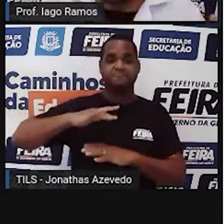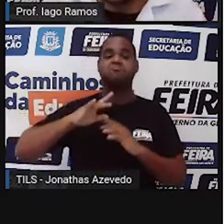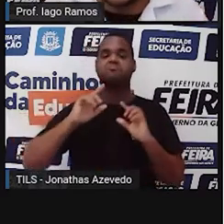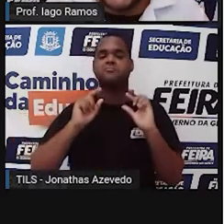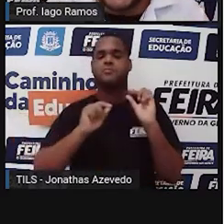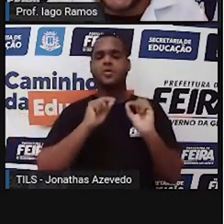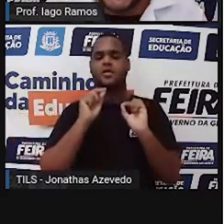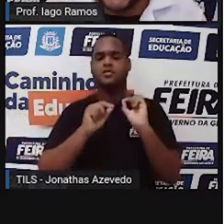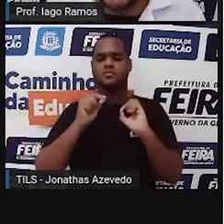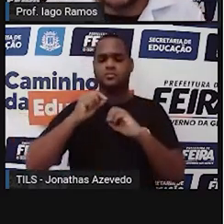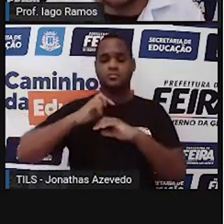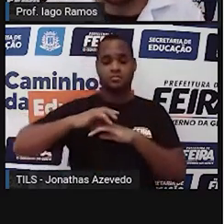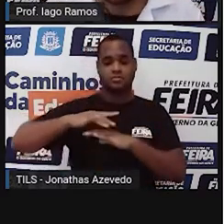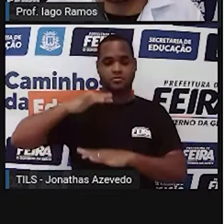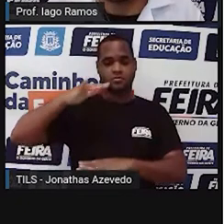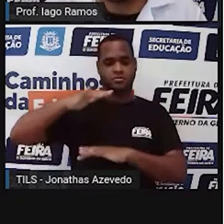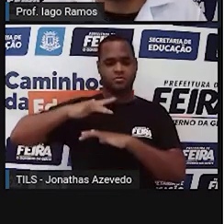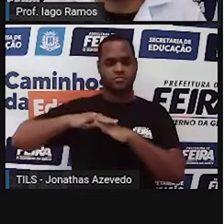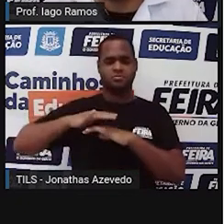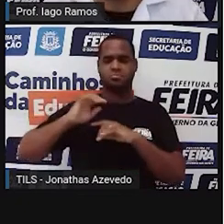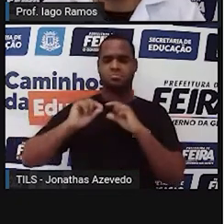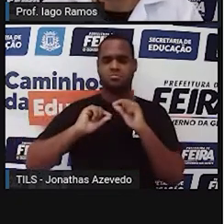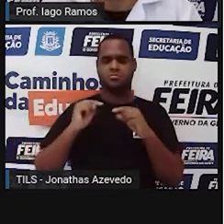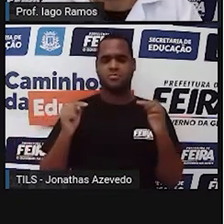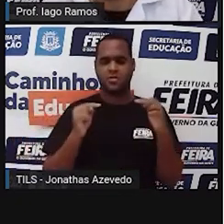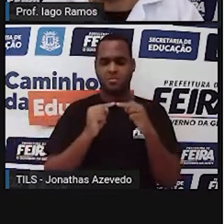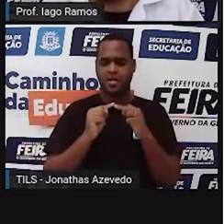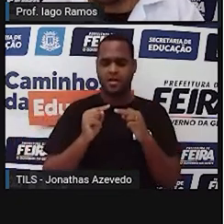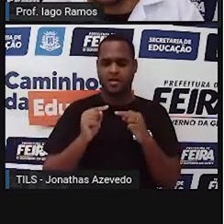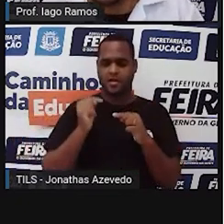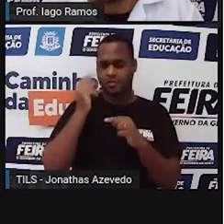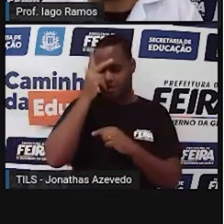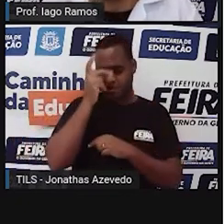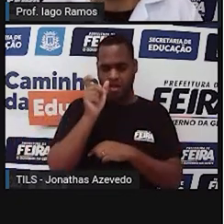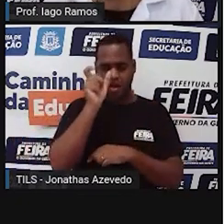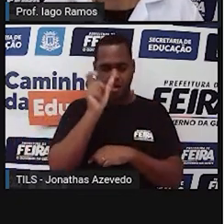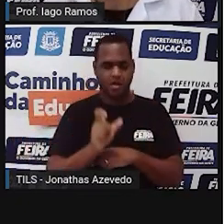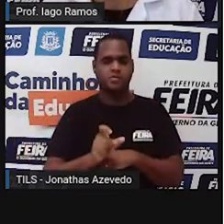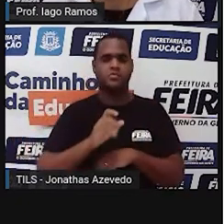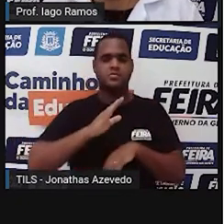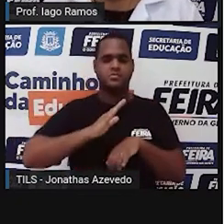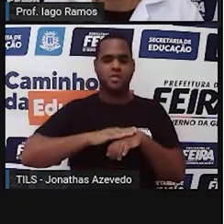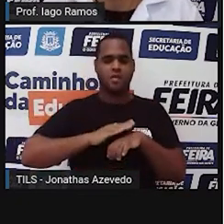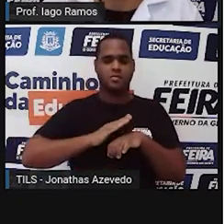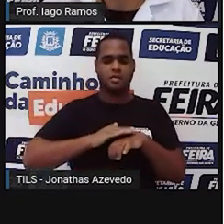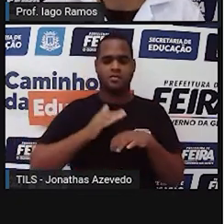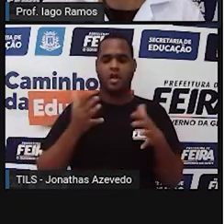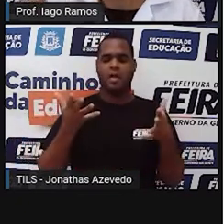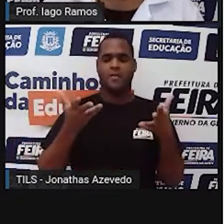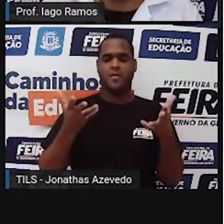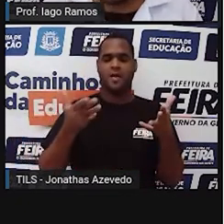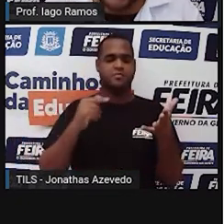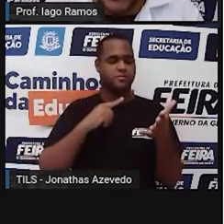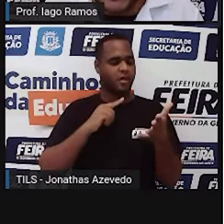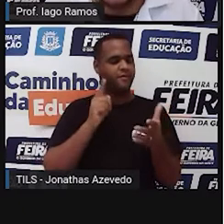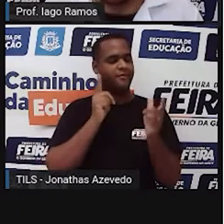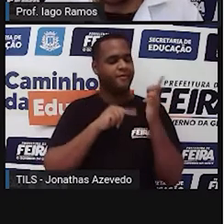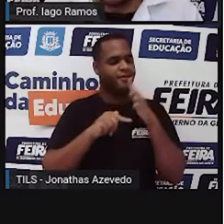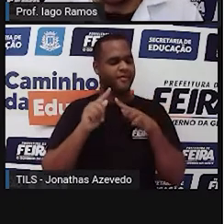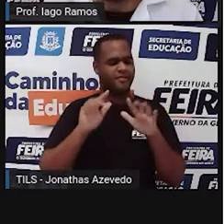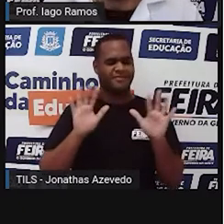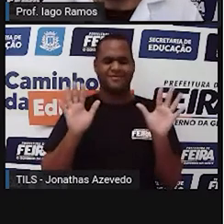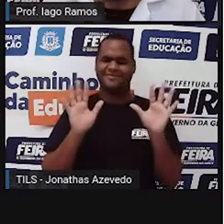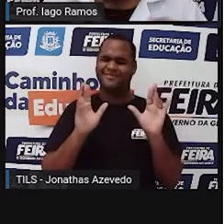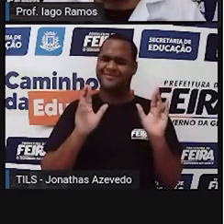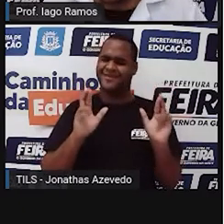capacidade aqui não quer dizer de ser capaz, de ter competência para fazer alguma coisa, tá